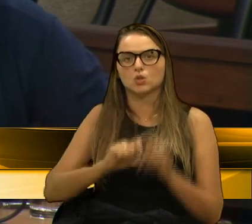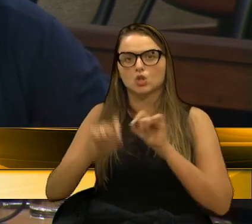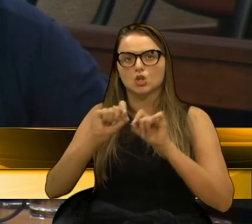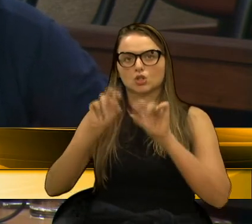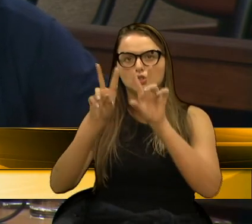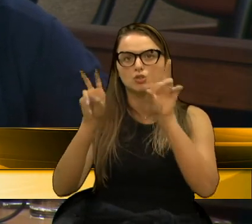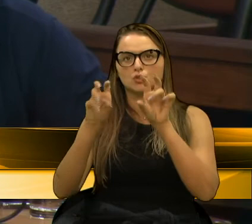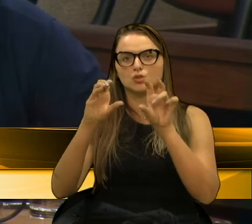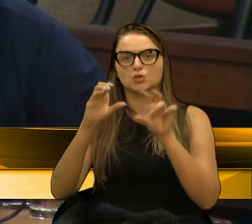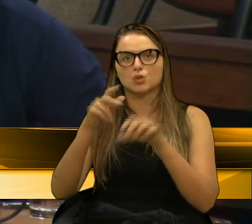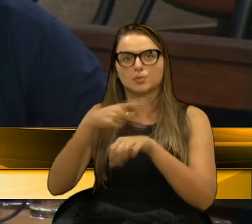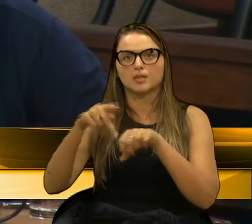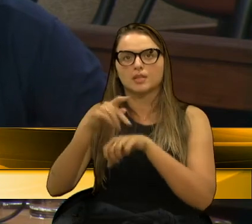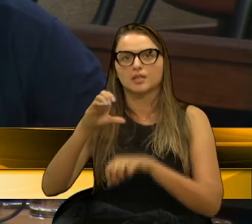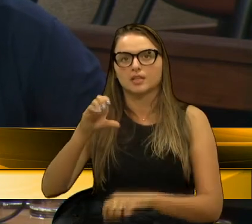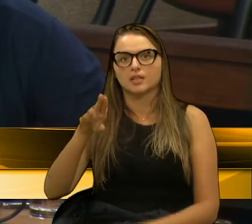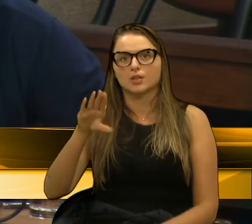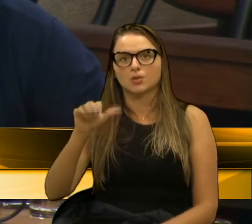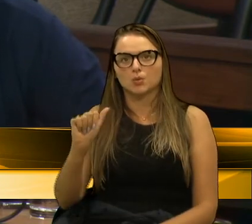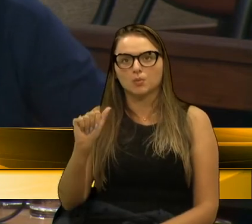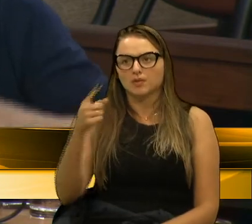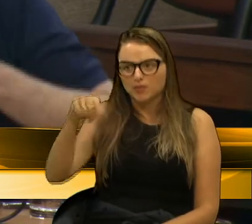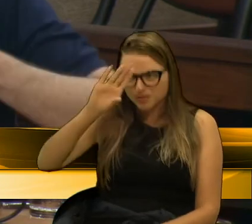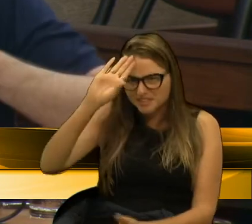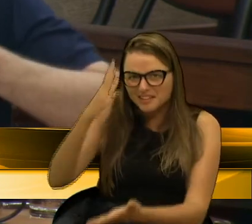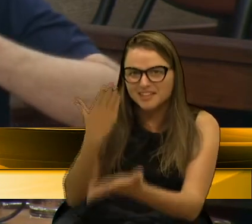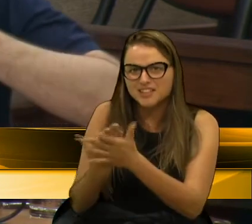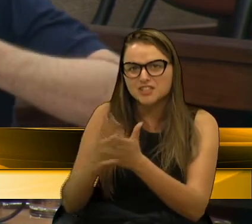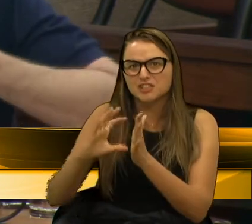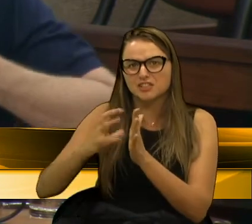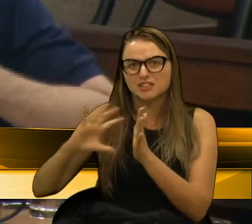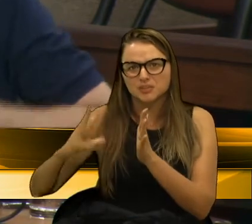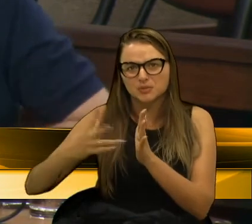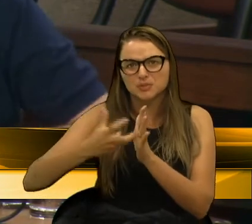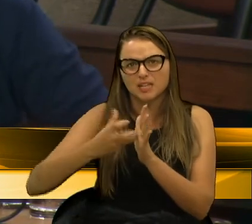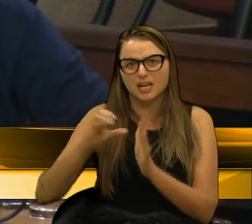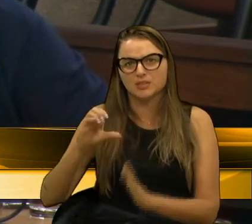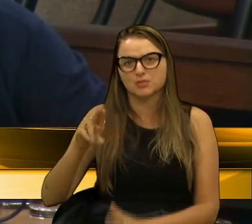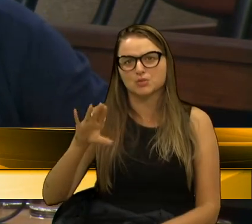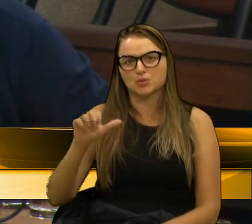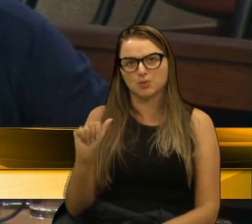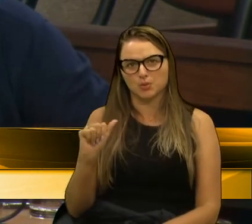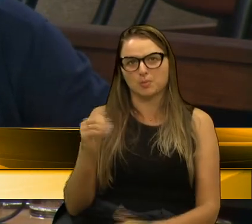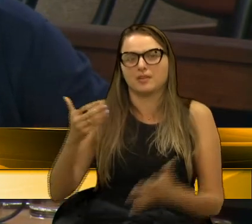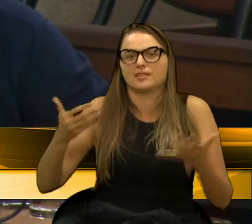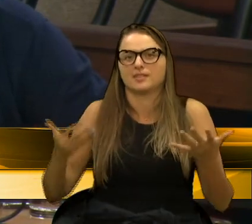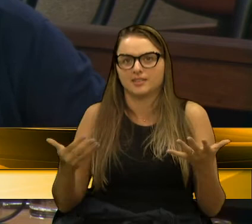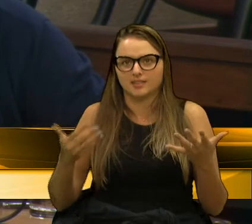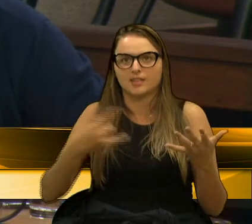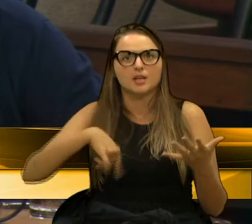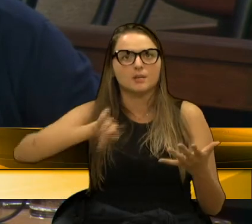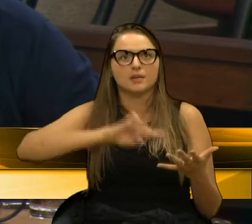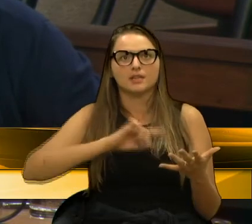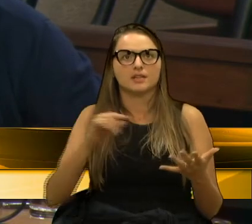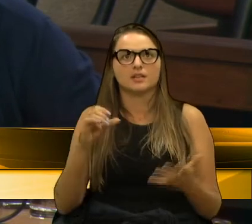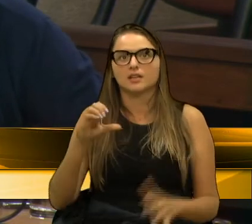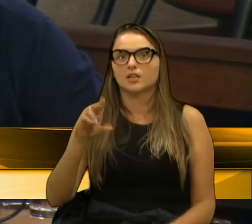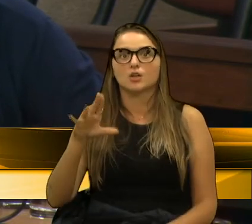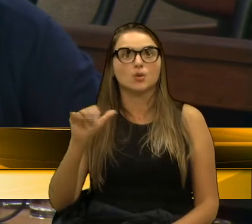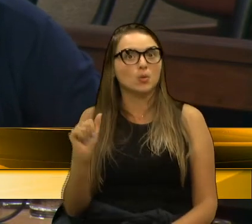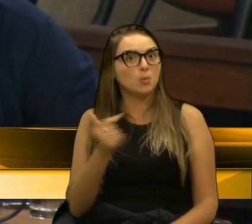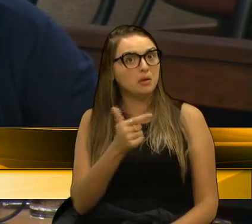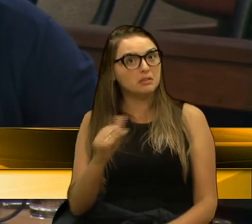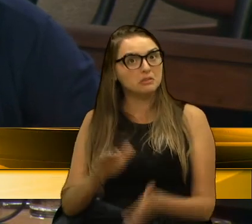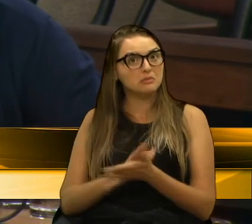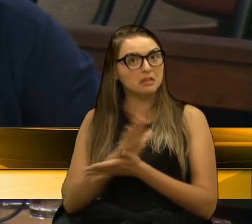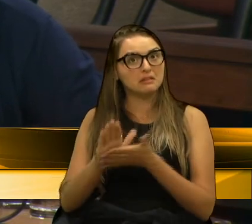engraçado que alguém acredite nos dados de Cuba, né? A Coreia do Norte seria referência, vereador Fontenel, a Coreia do Norte não tem um morto. Veja só